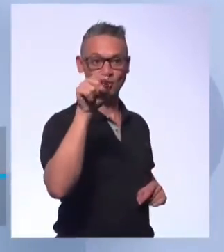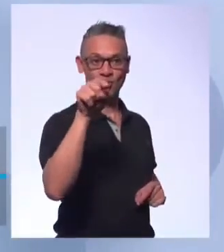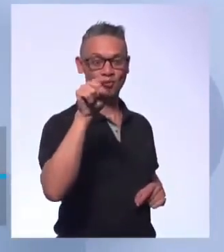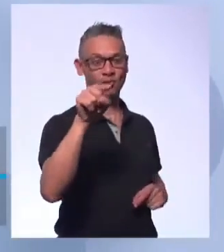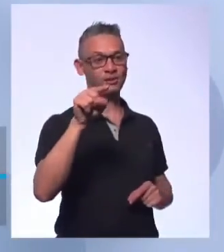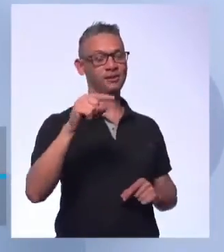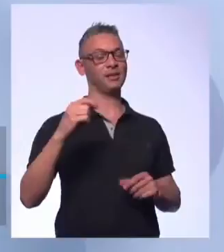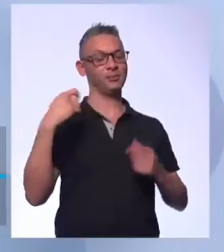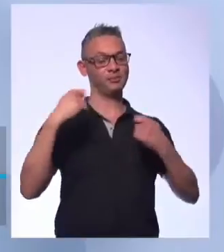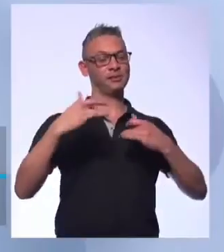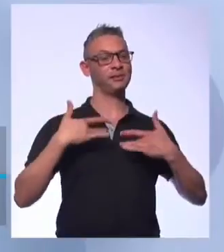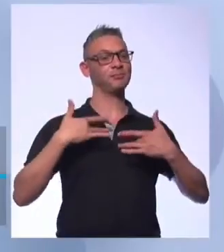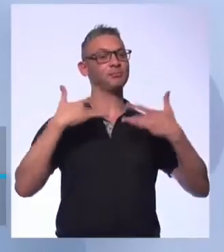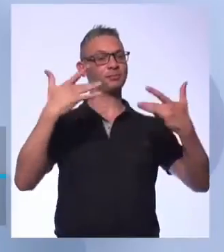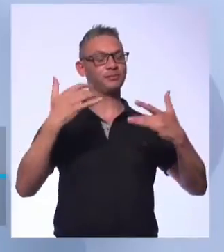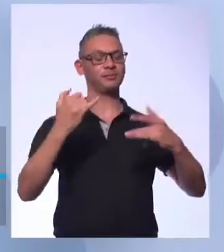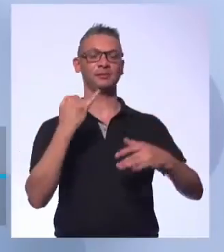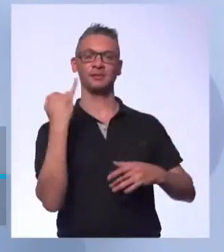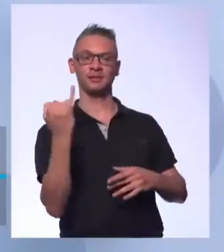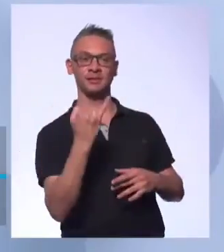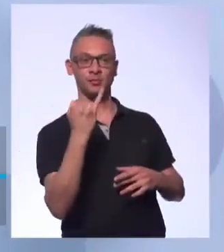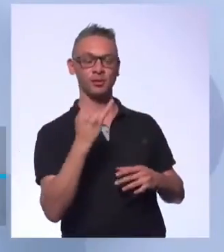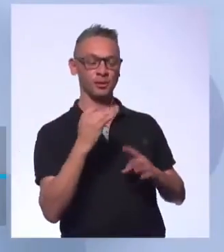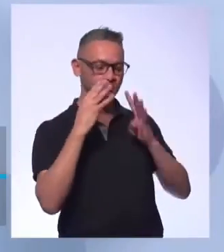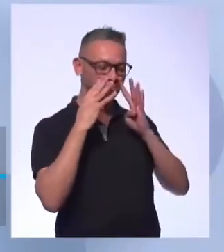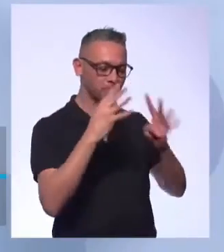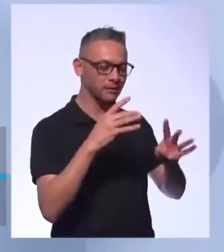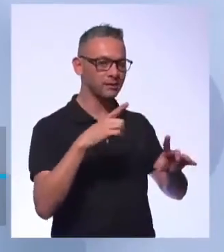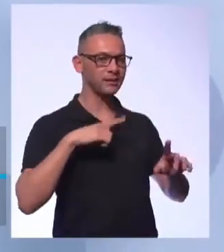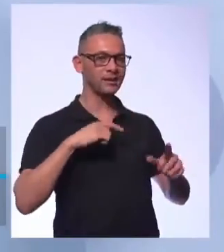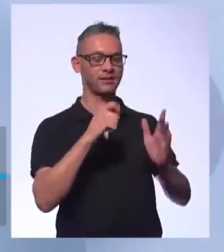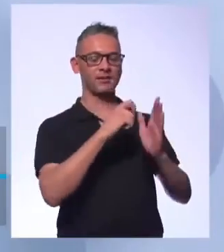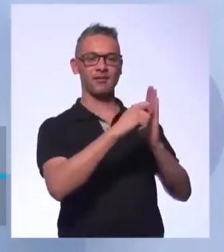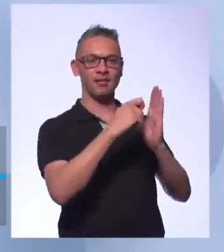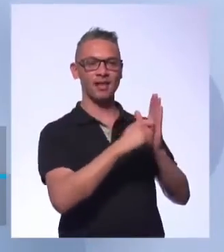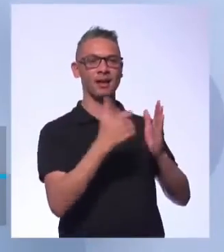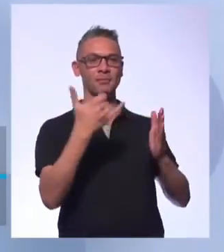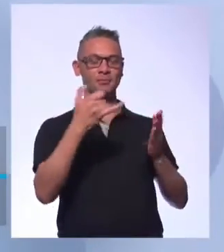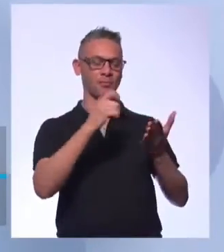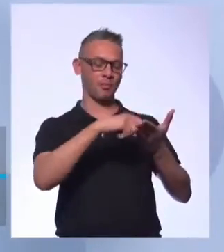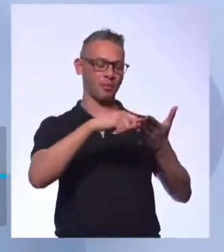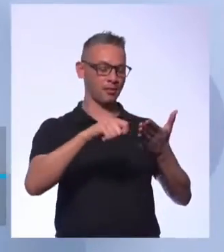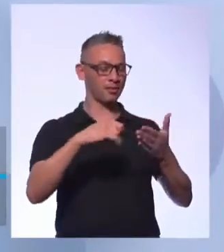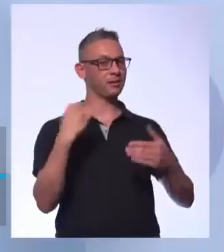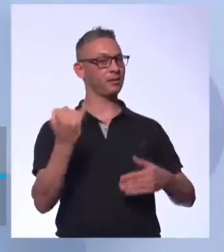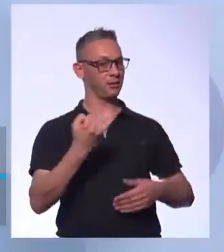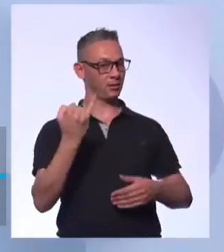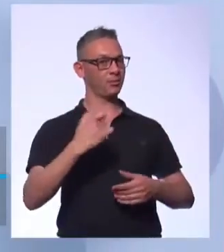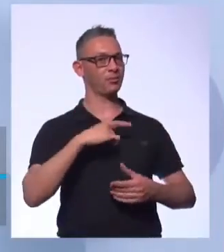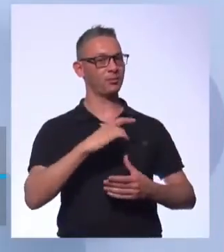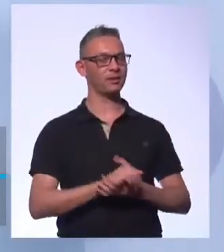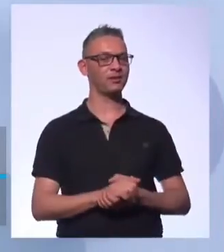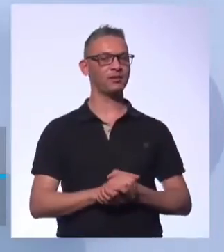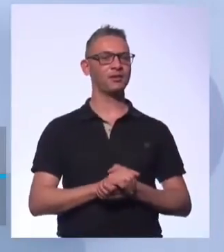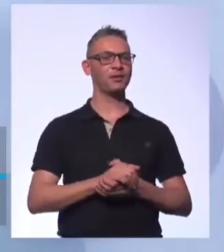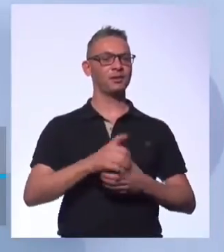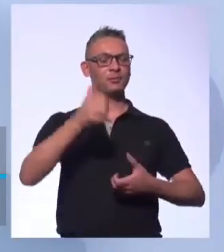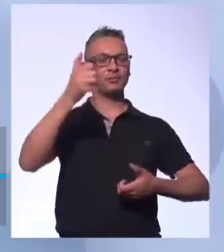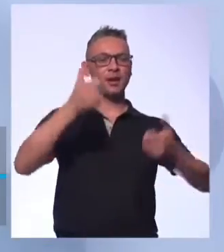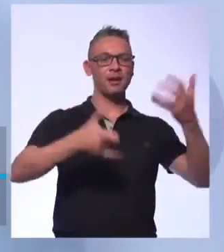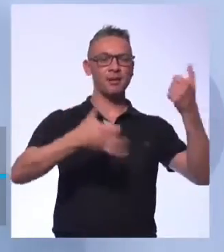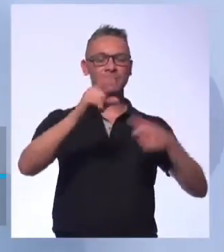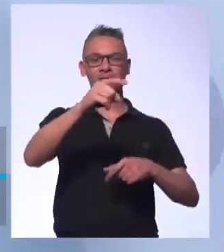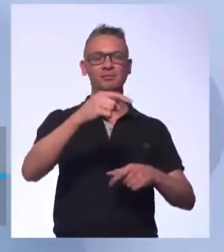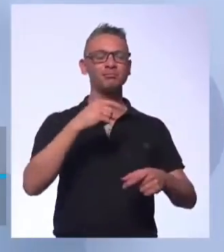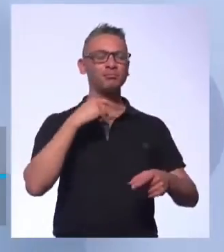literalmente dedicado a esse conteúdo. Mantenha sempre do lado um lápis, um caderno para tomar nota. E à medida que a gente for, entre aspas, vai surgindo